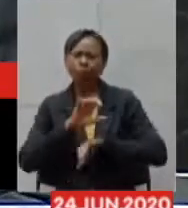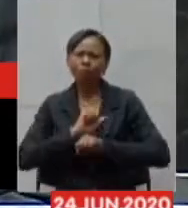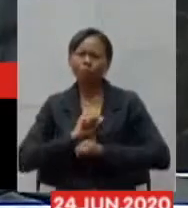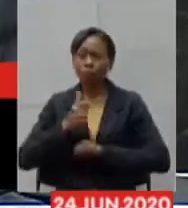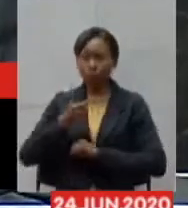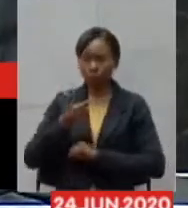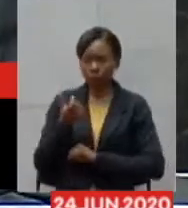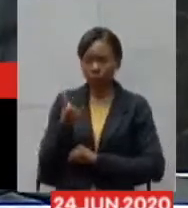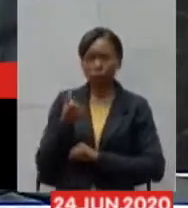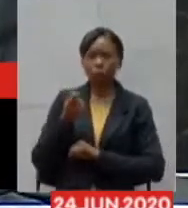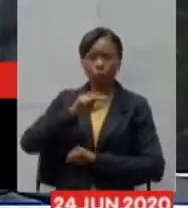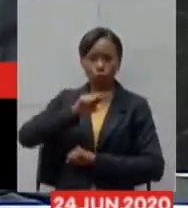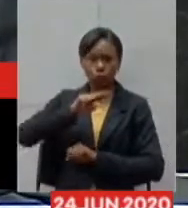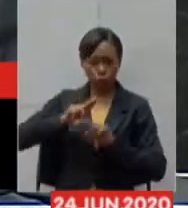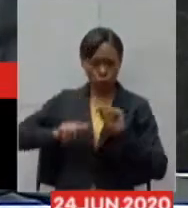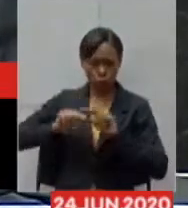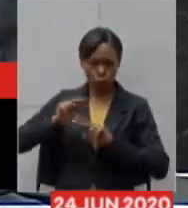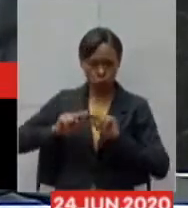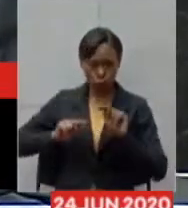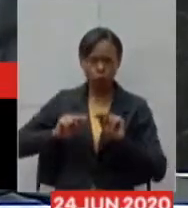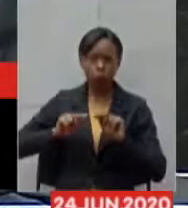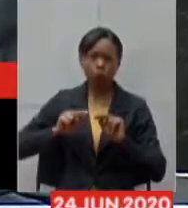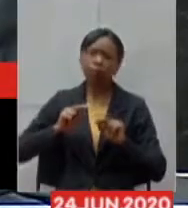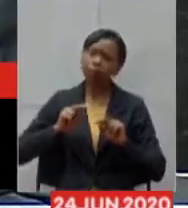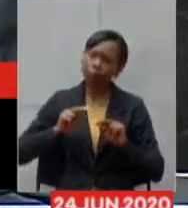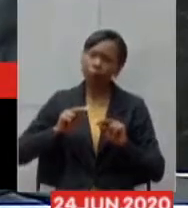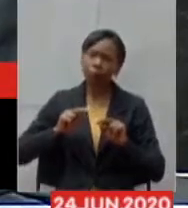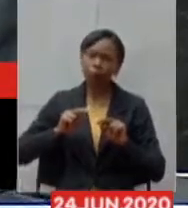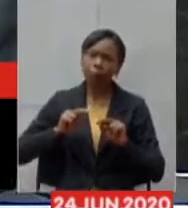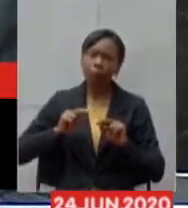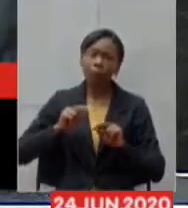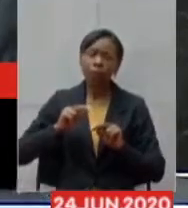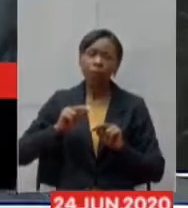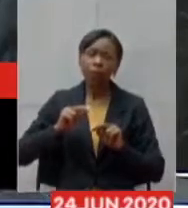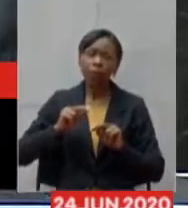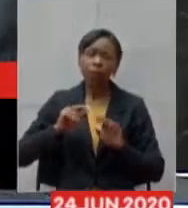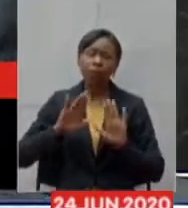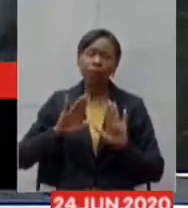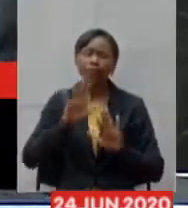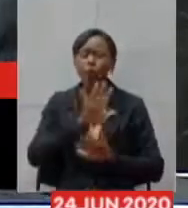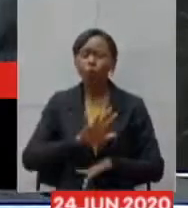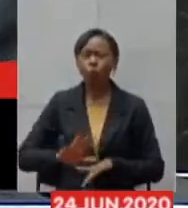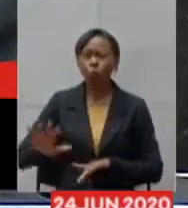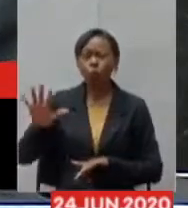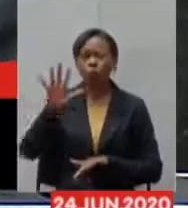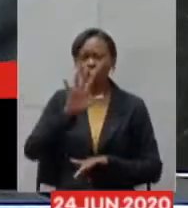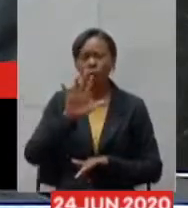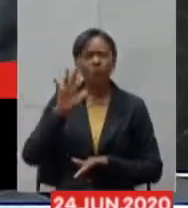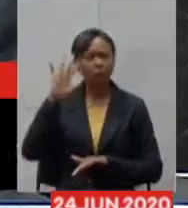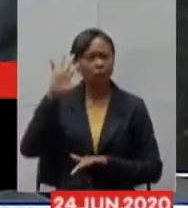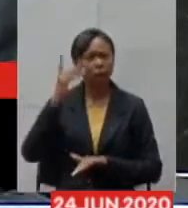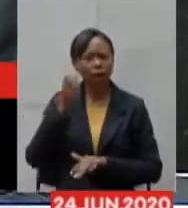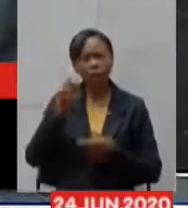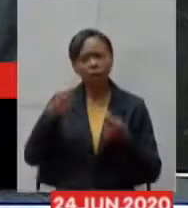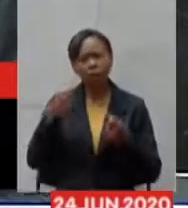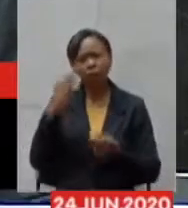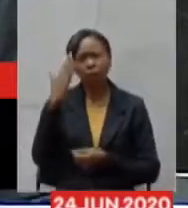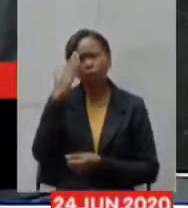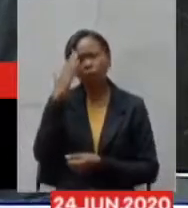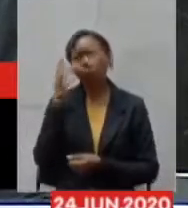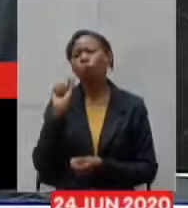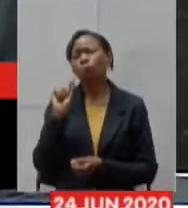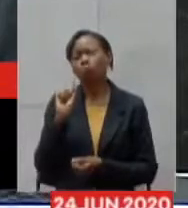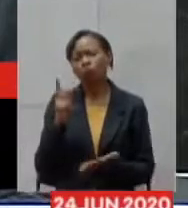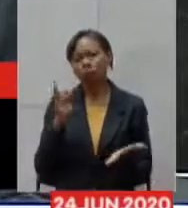como se explica então o processo solicitatório de uma forma geral eu acho que nós temos que entender o que está acontecendo